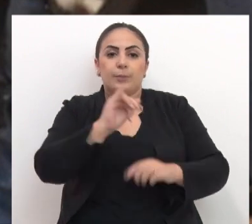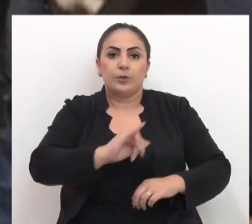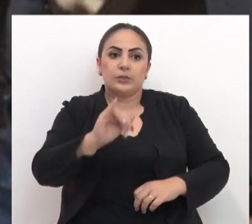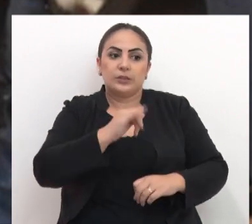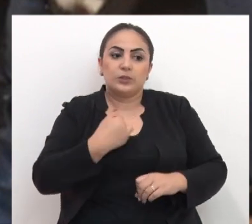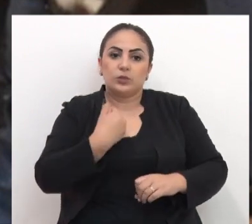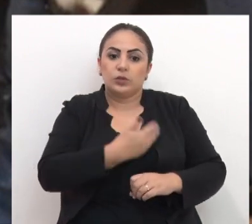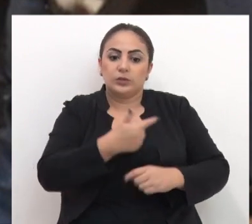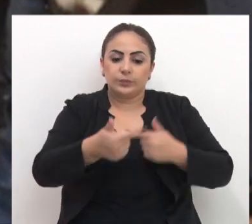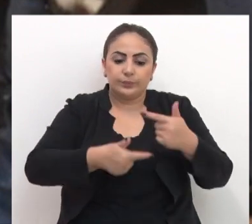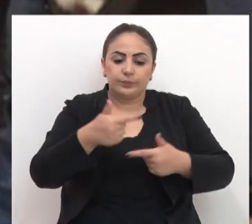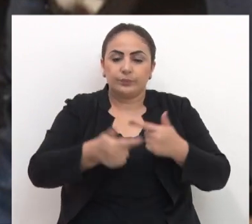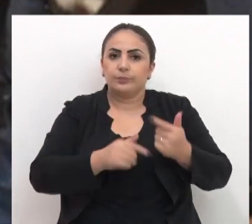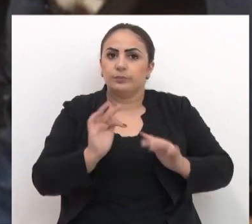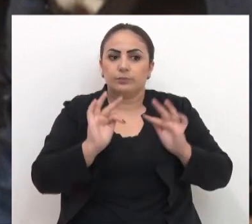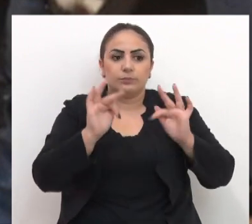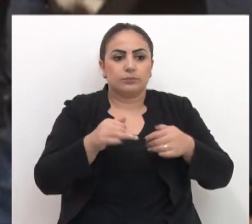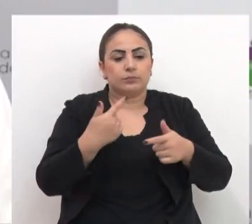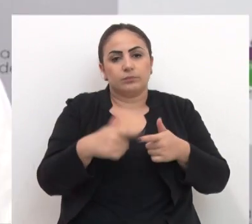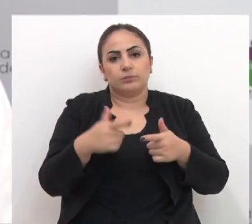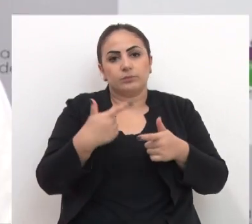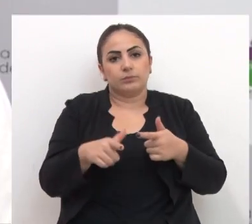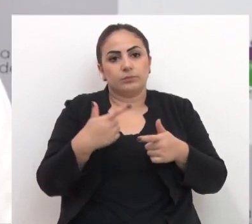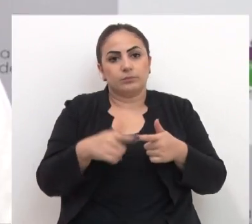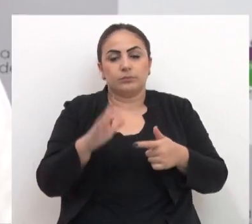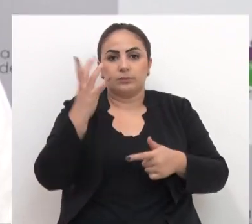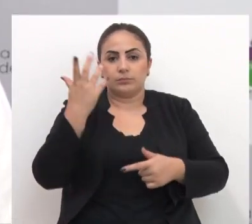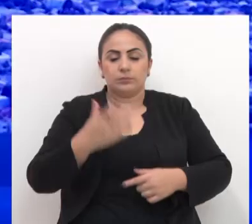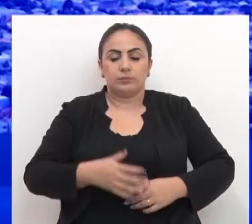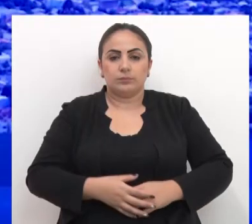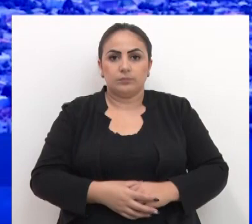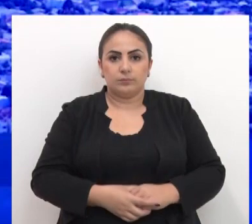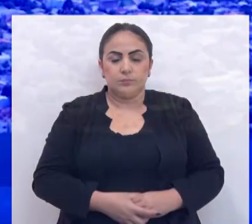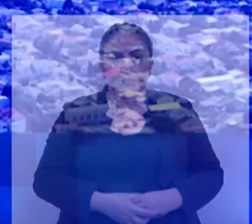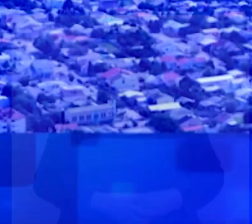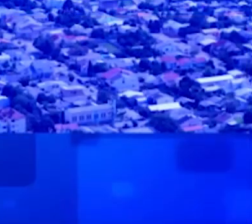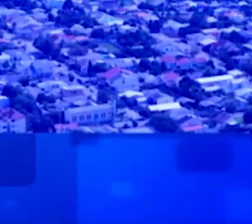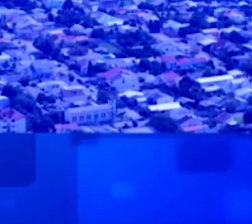importante. Nós temos que trabalhar e acabar com isso que está acontecendo.